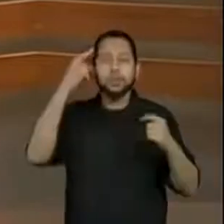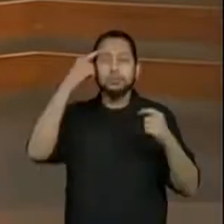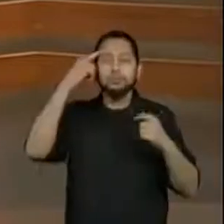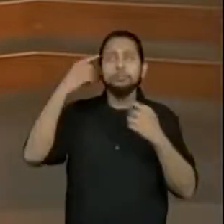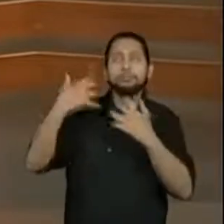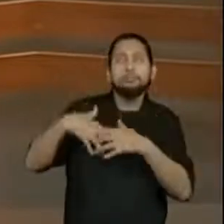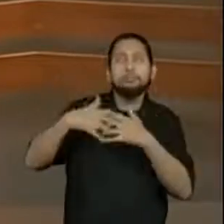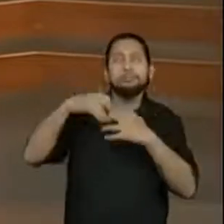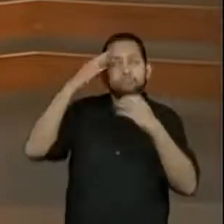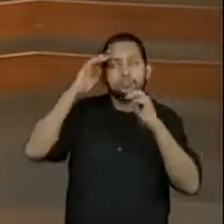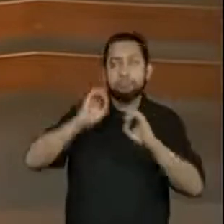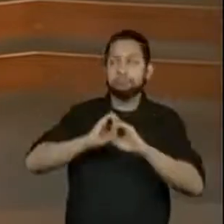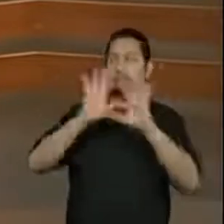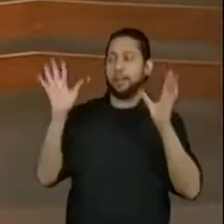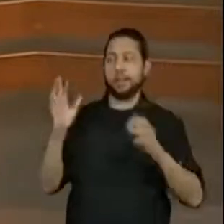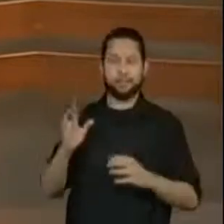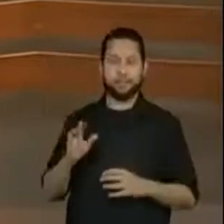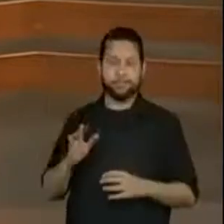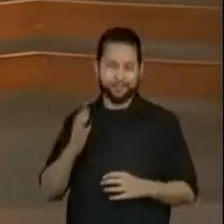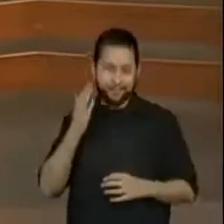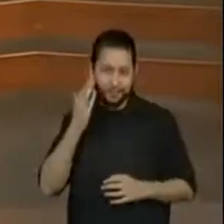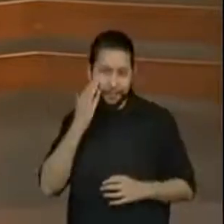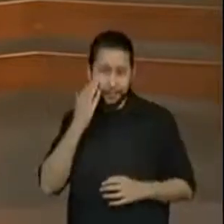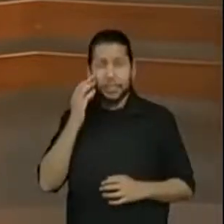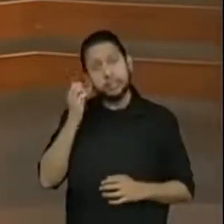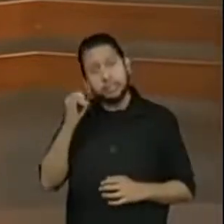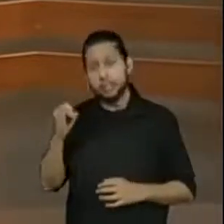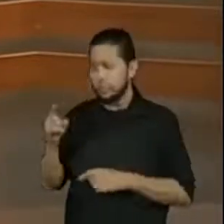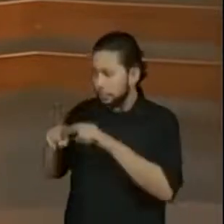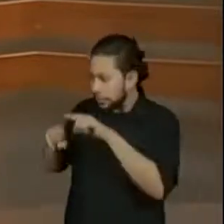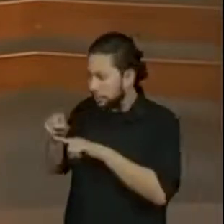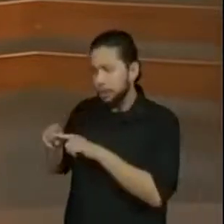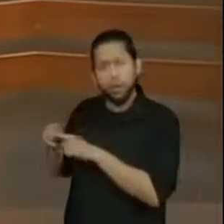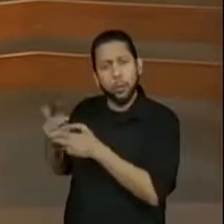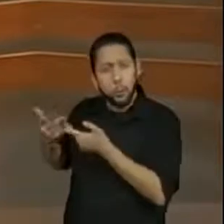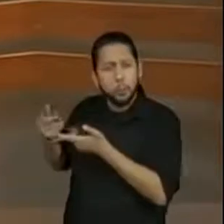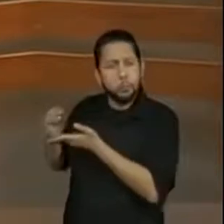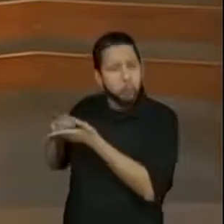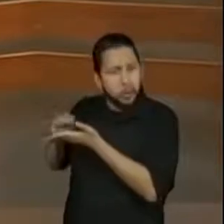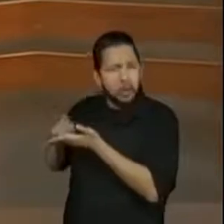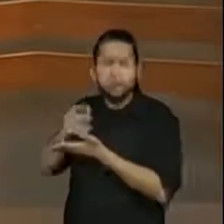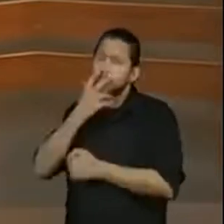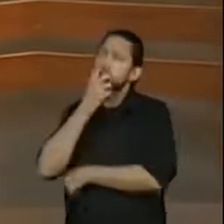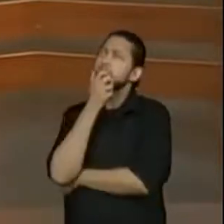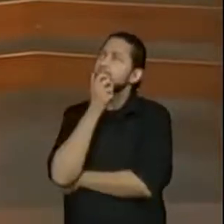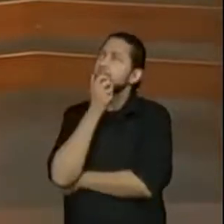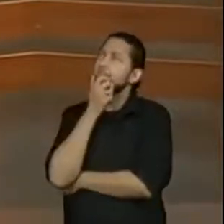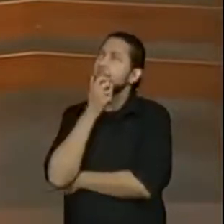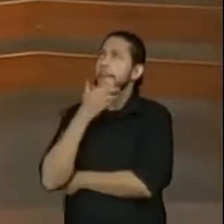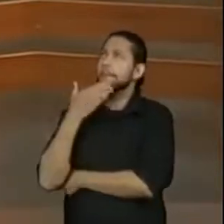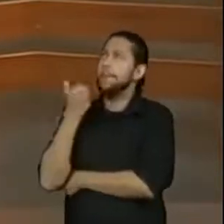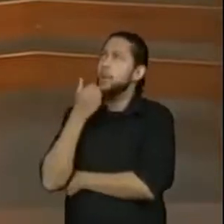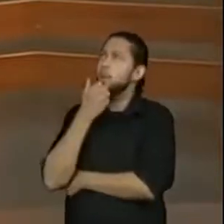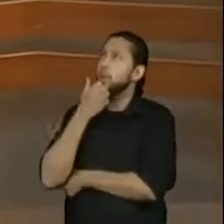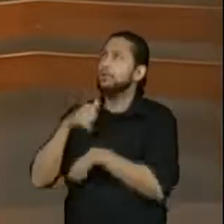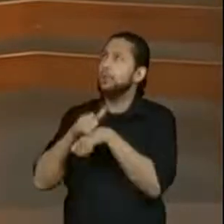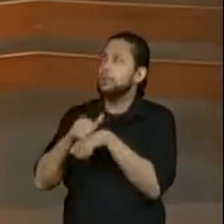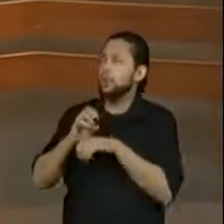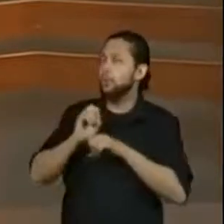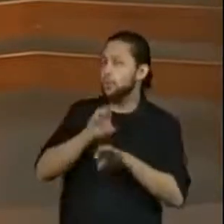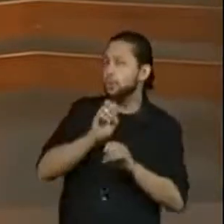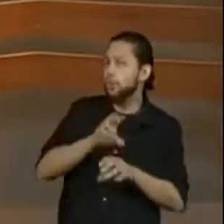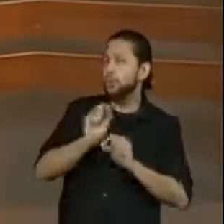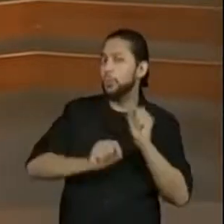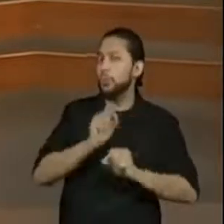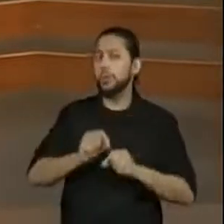Prejudicado às vezes faltando alguma coisa ou outra no material, ok? Então o material foi todo contextualizado. Até quem tem o